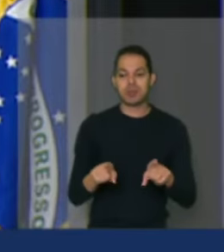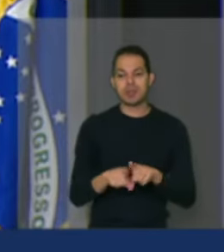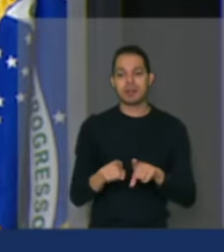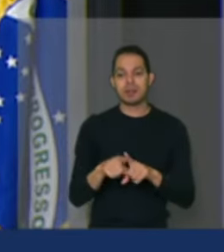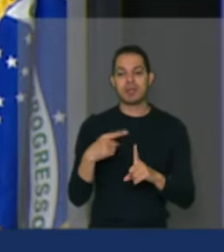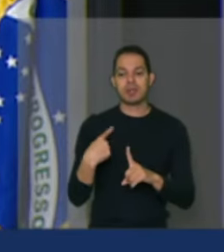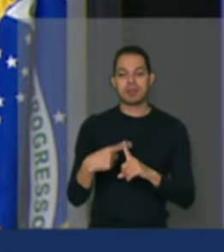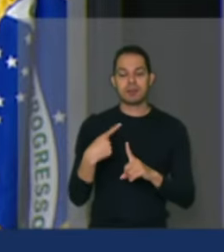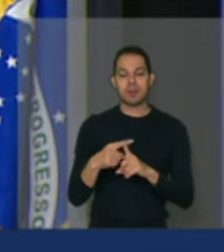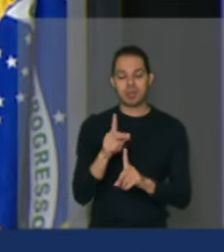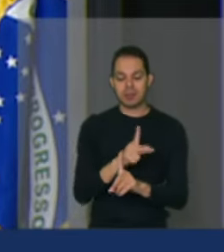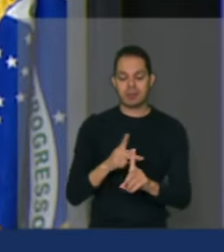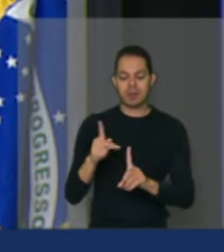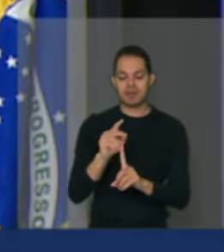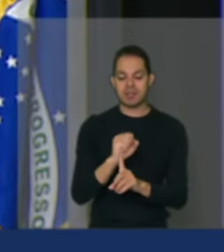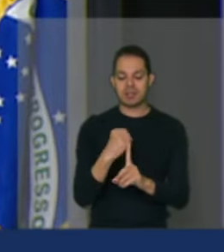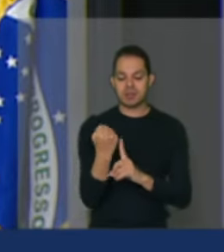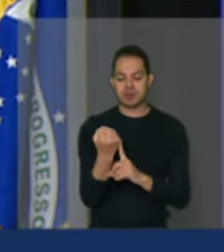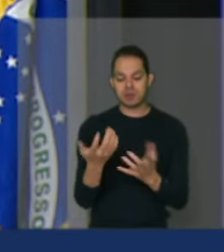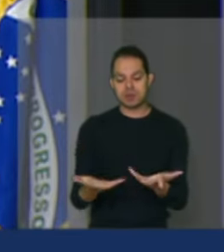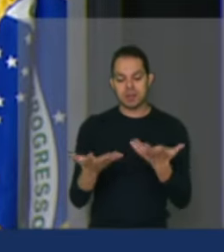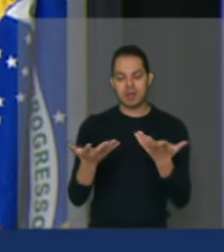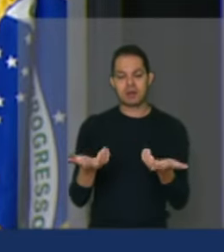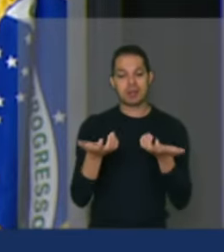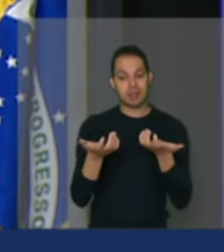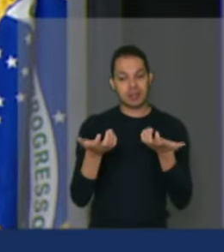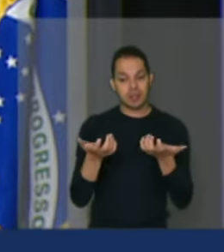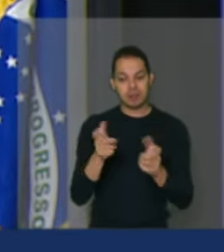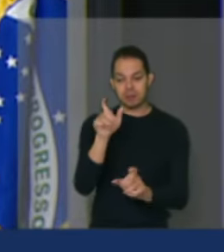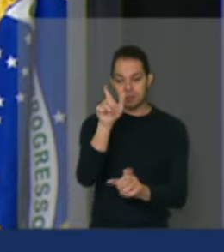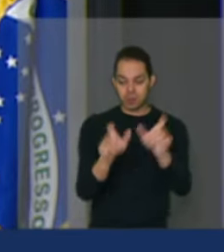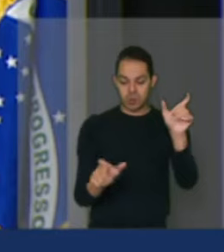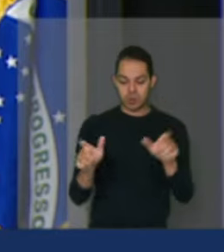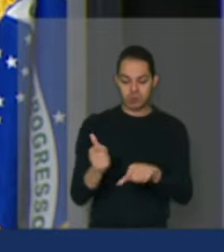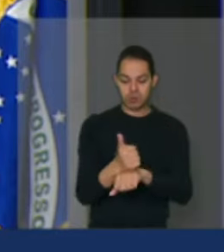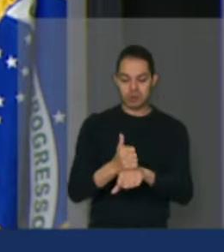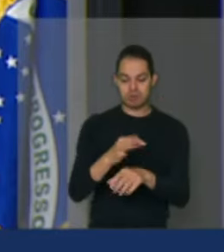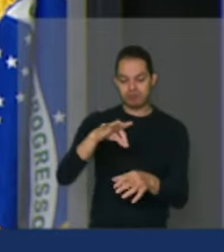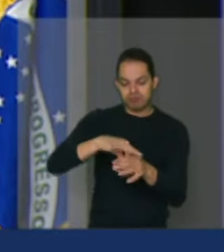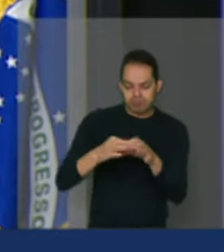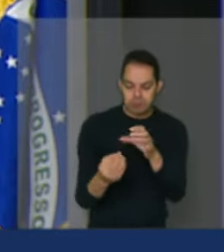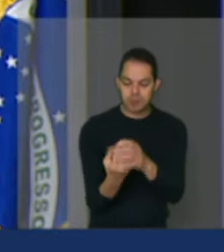previdência social do agricultor como segurado especial.